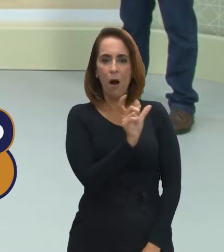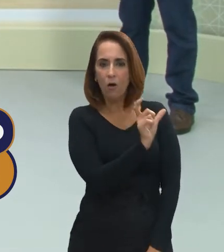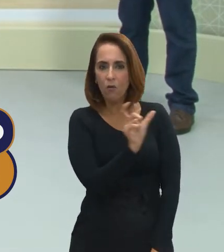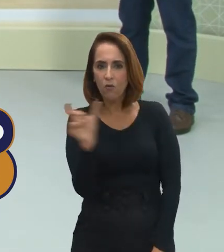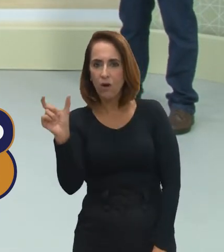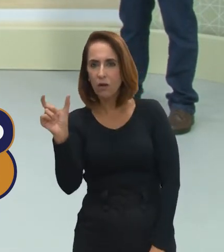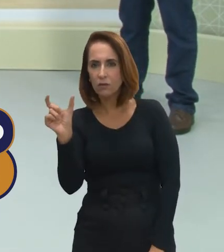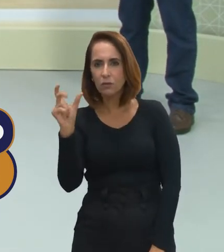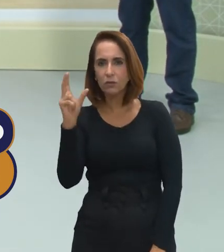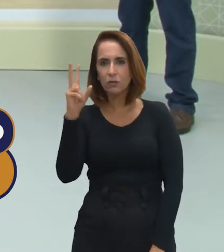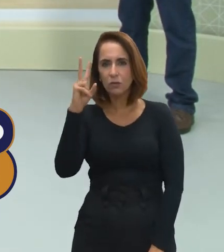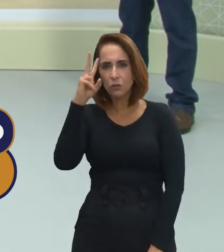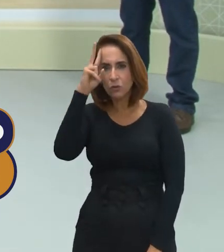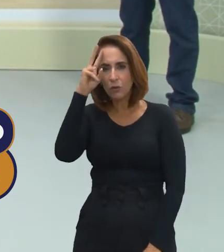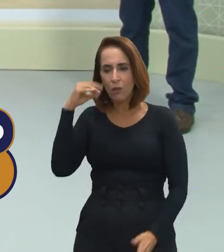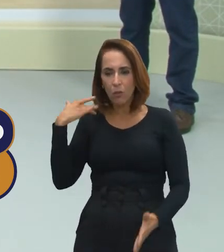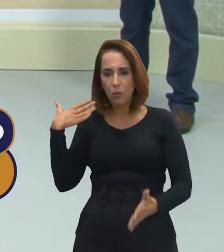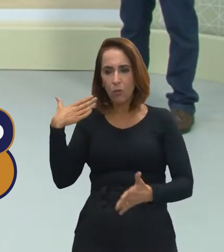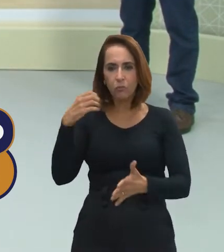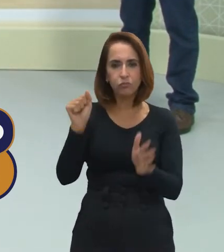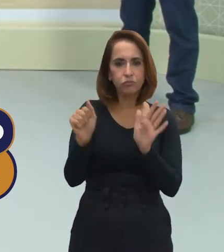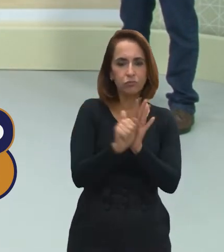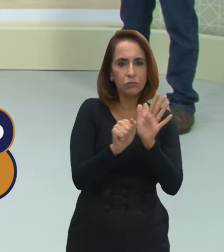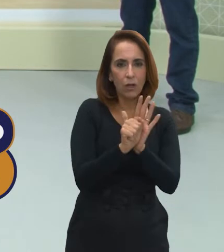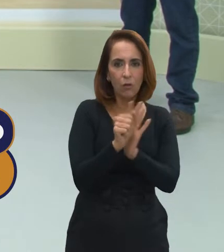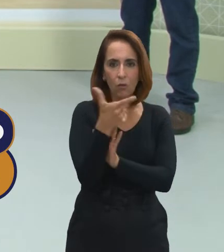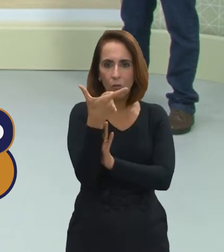frase de um historiador do século XX,